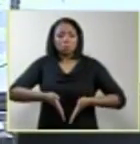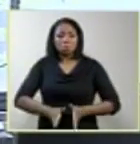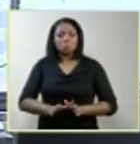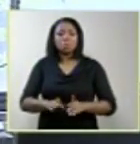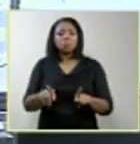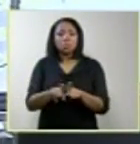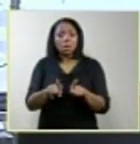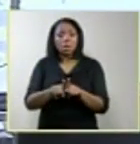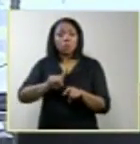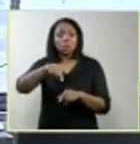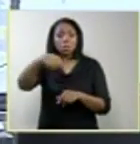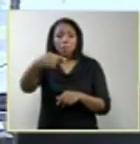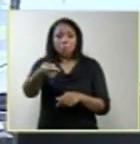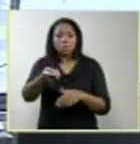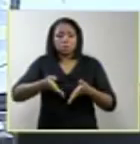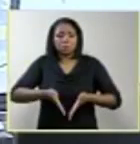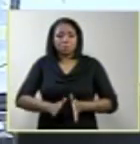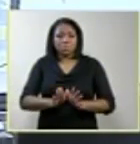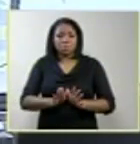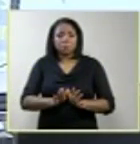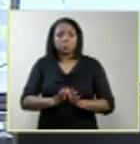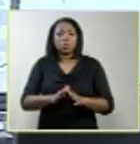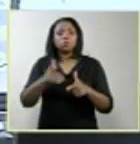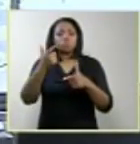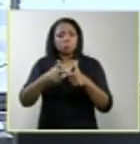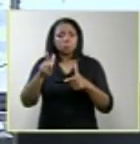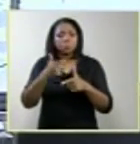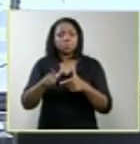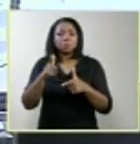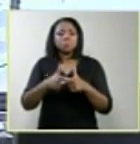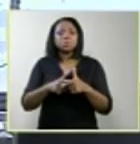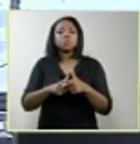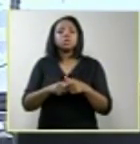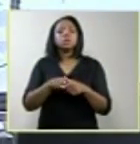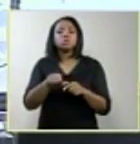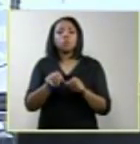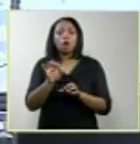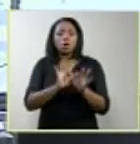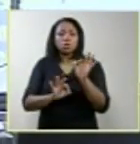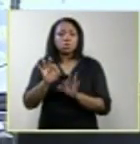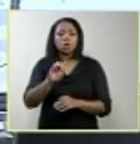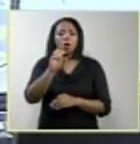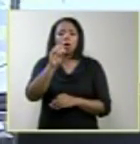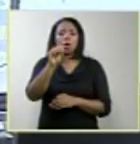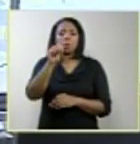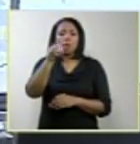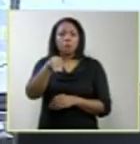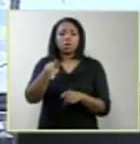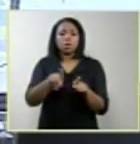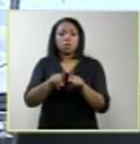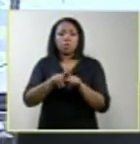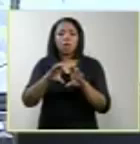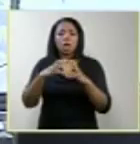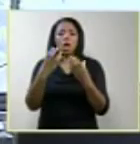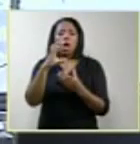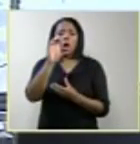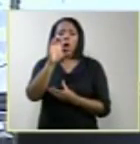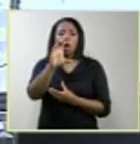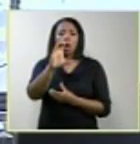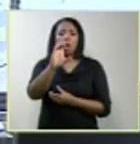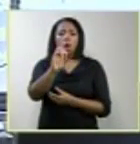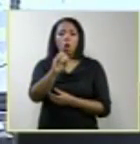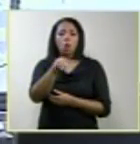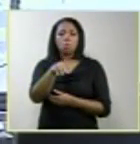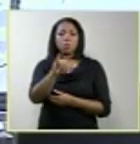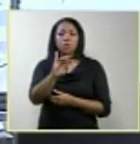consequências psicológicas severas. São dados da Organização Mundial da Saúde e do Comitê da Associação